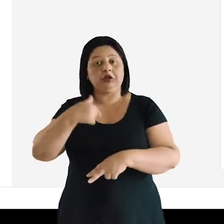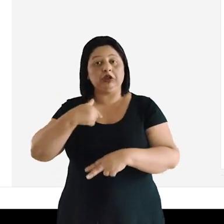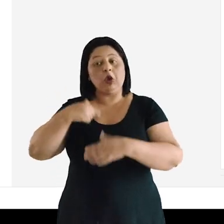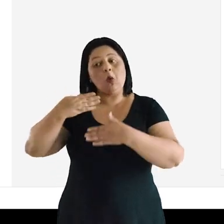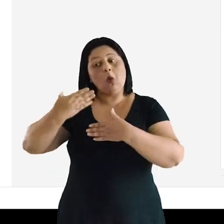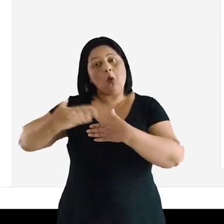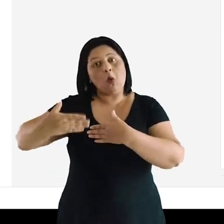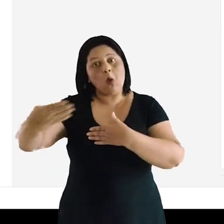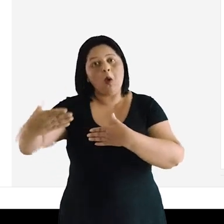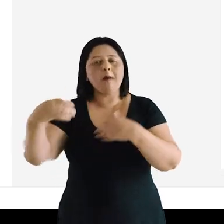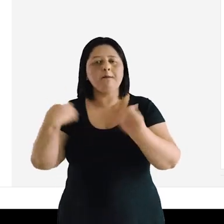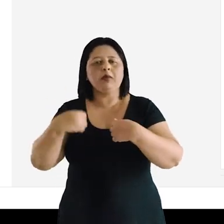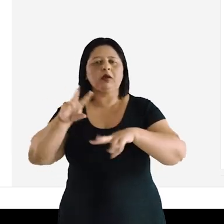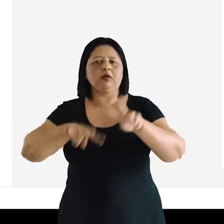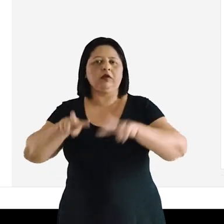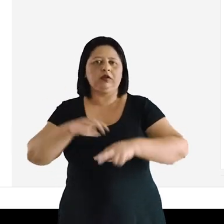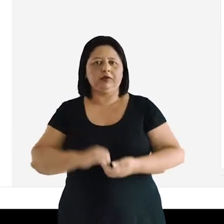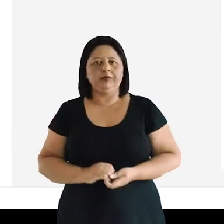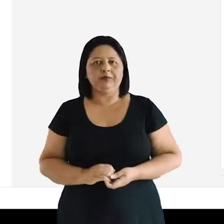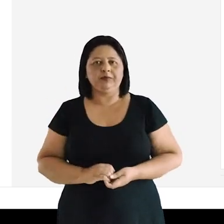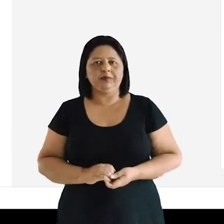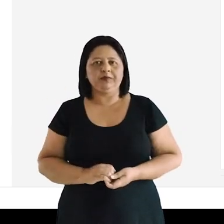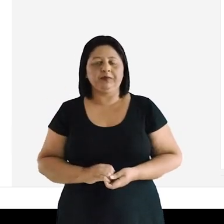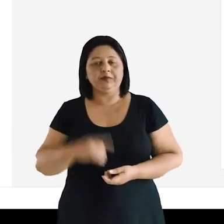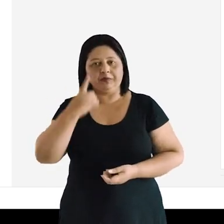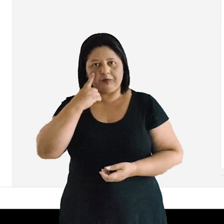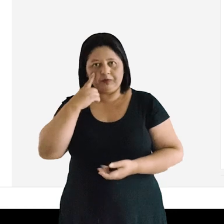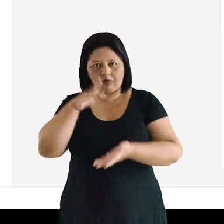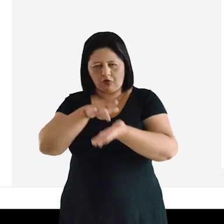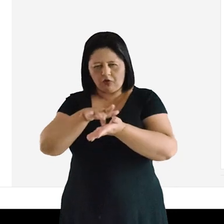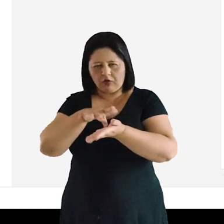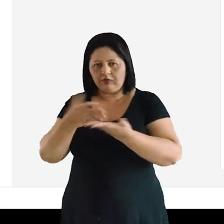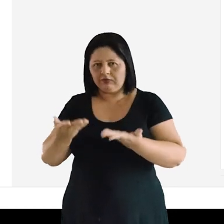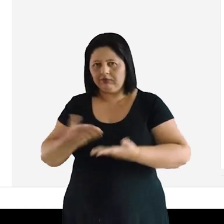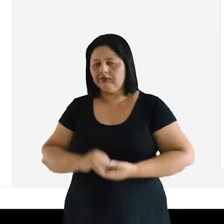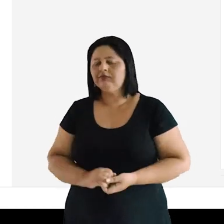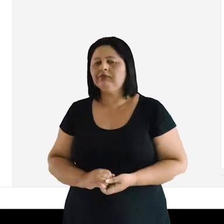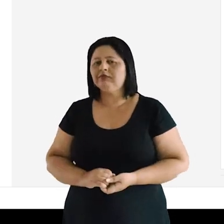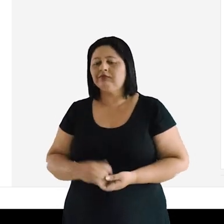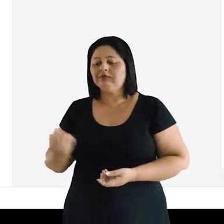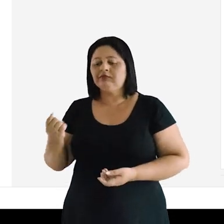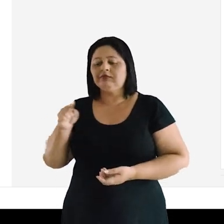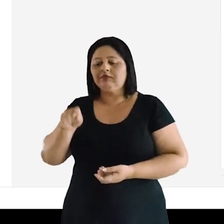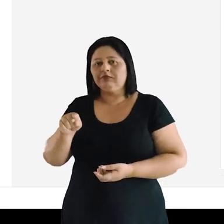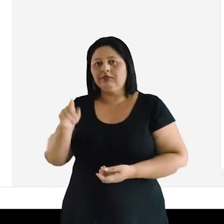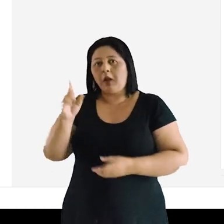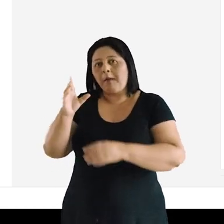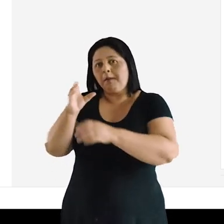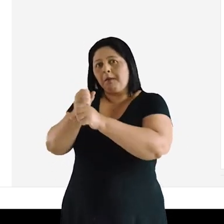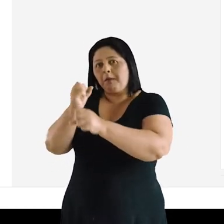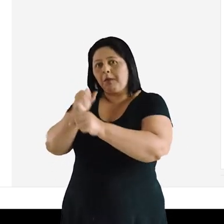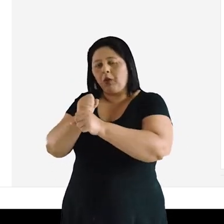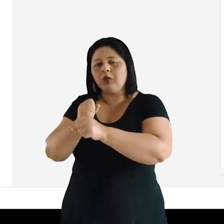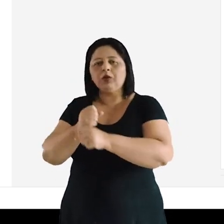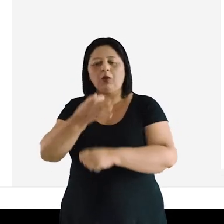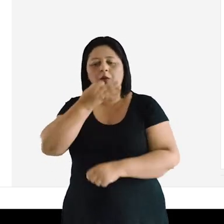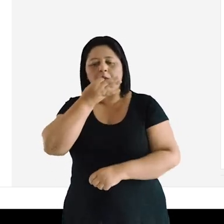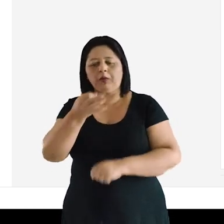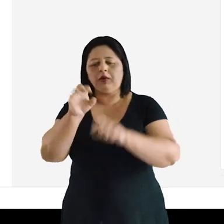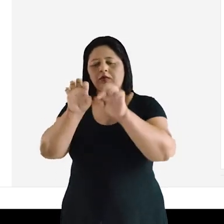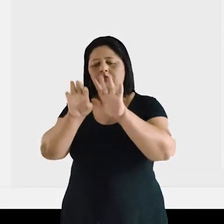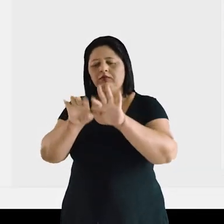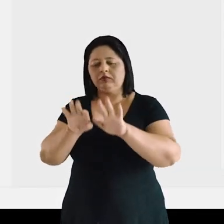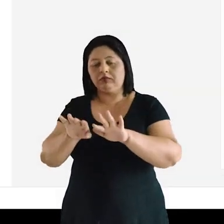sequência de avaliação. Então, eu vou simular aqui a nota, o comentário